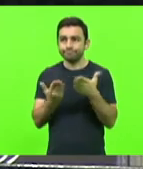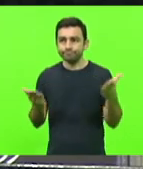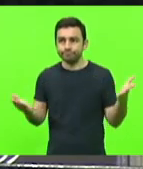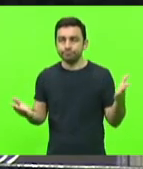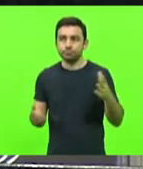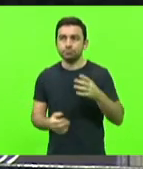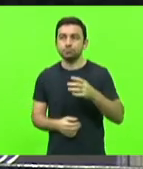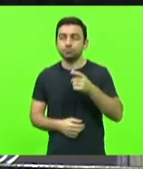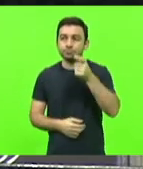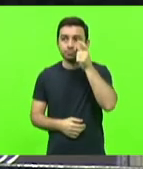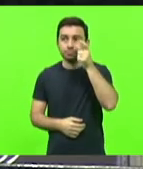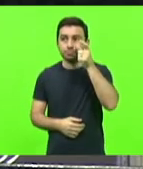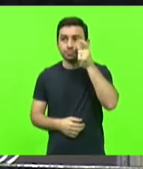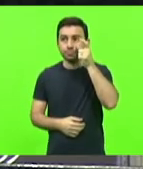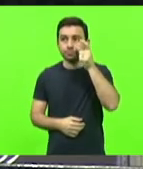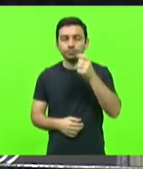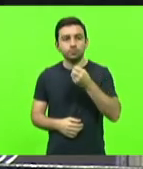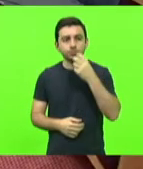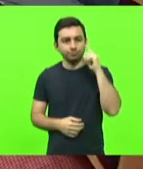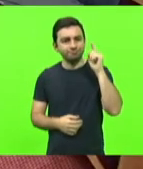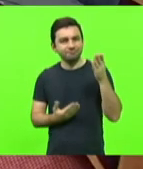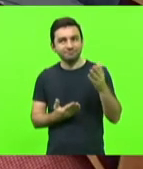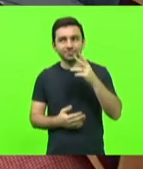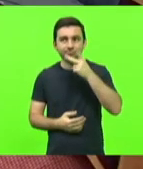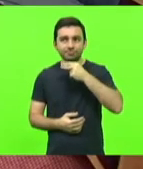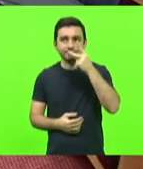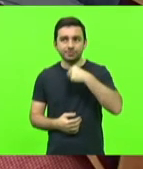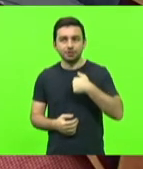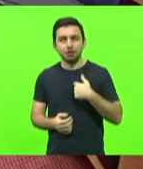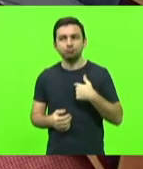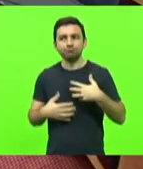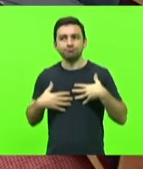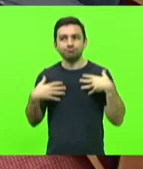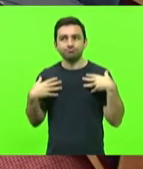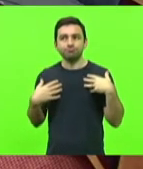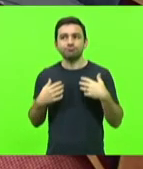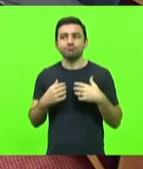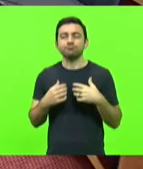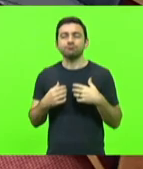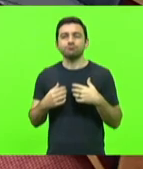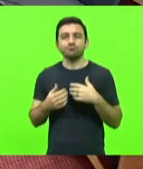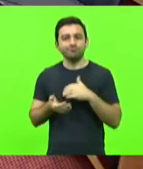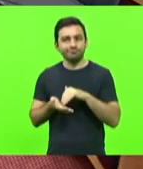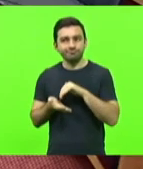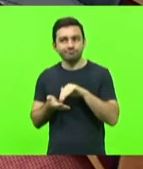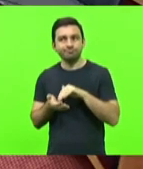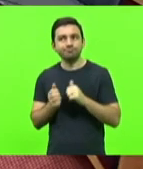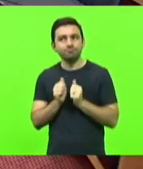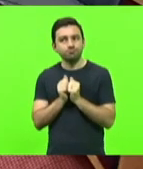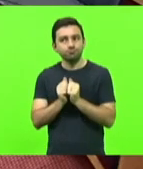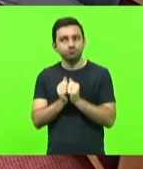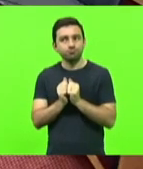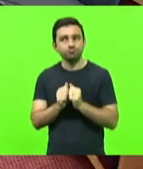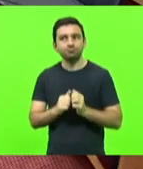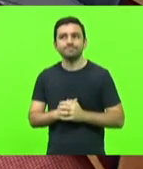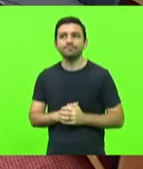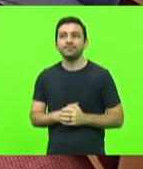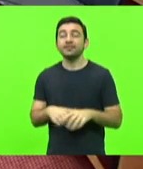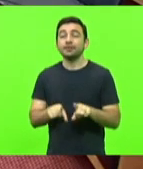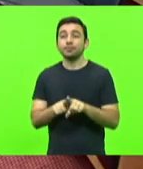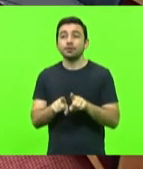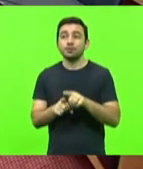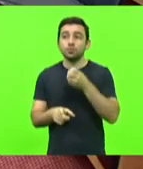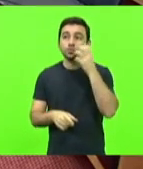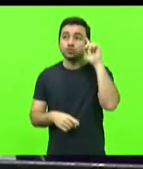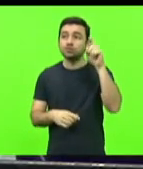Bom dia, deputado Kennedy, a honra de poder estar aqui lhe secretariando. Bom dia aos deputados que nos